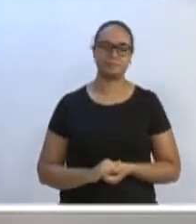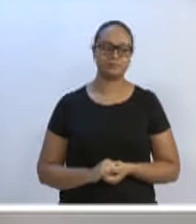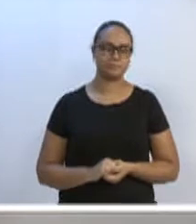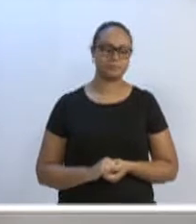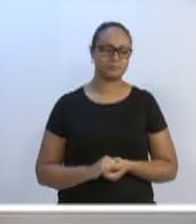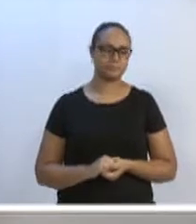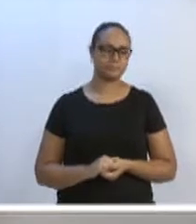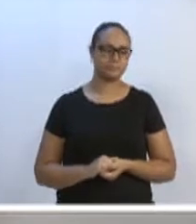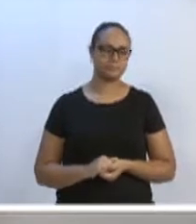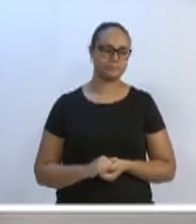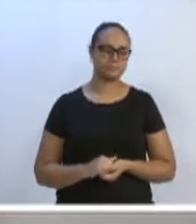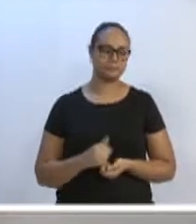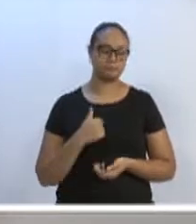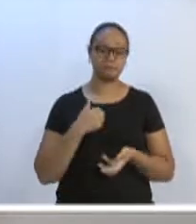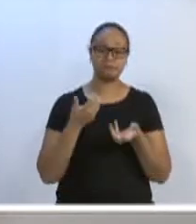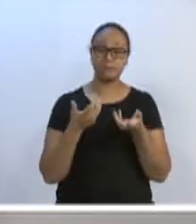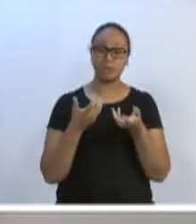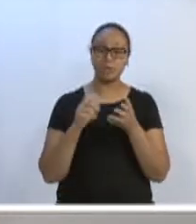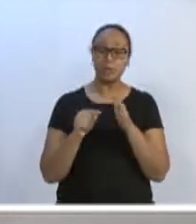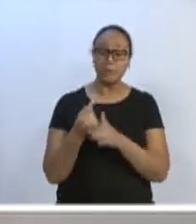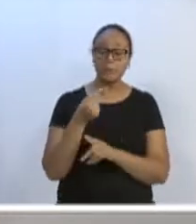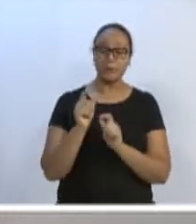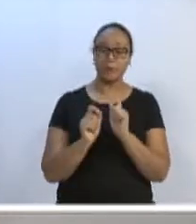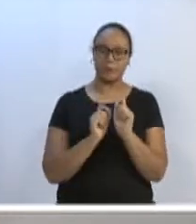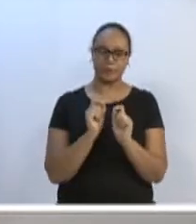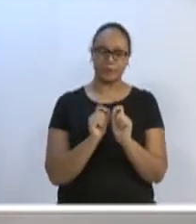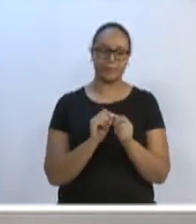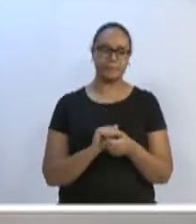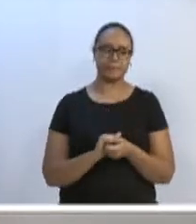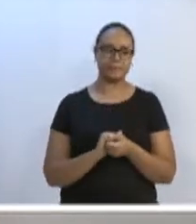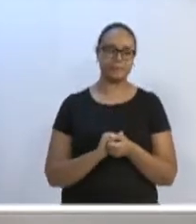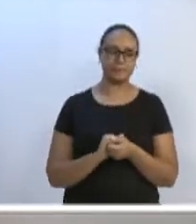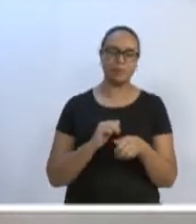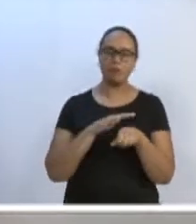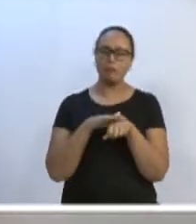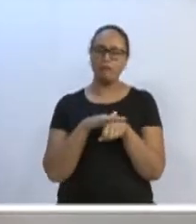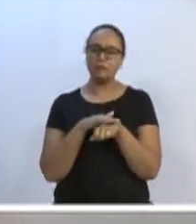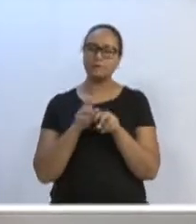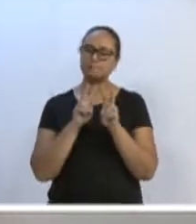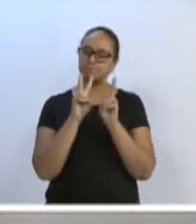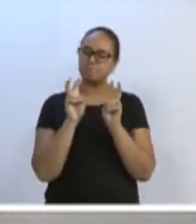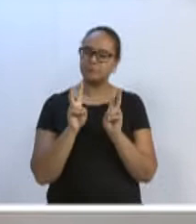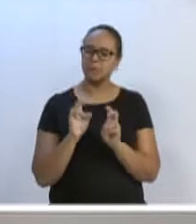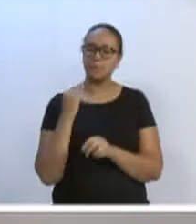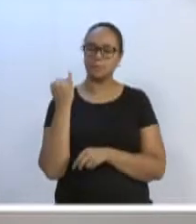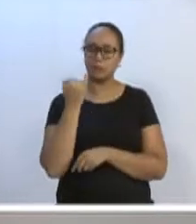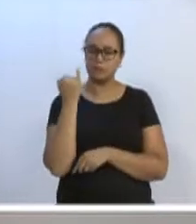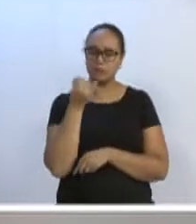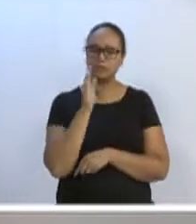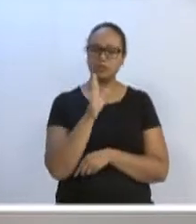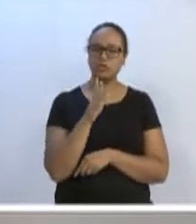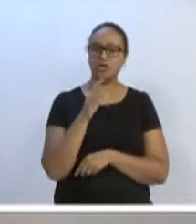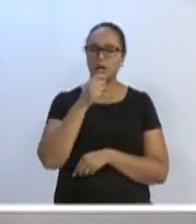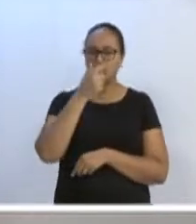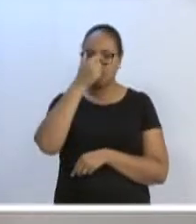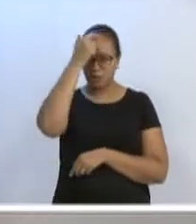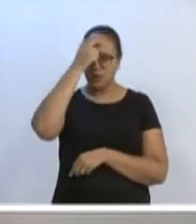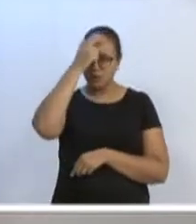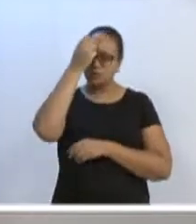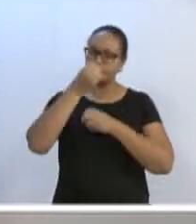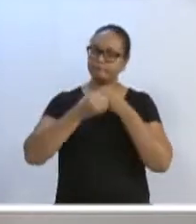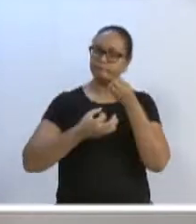de contrapor alguns pontos que foram levantados aqui pelo vereador Adriano Pereira.